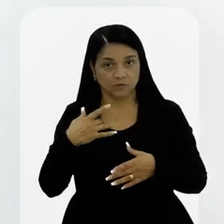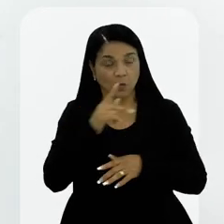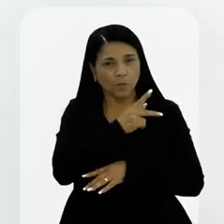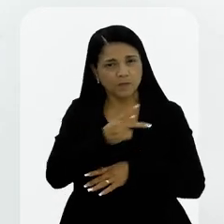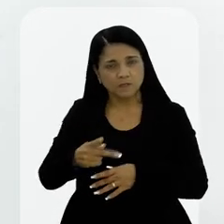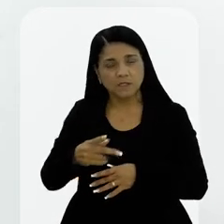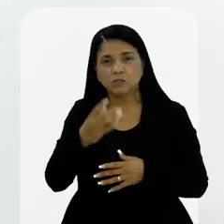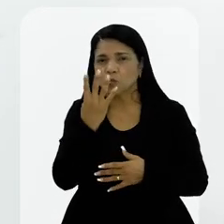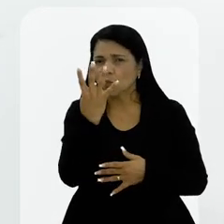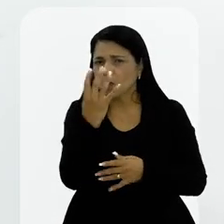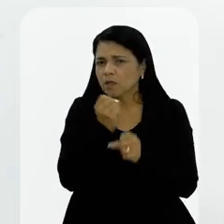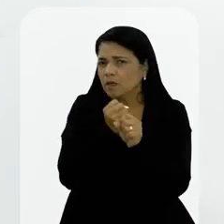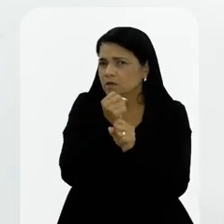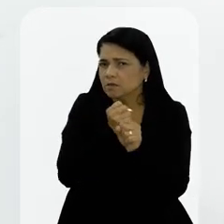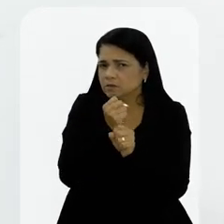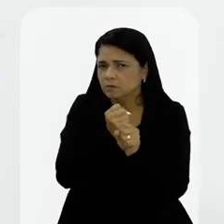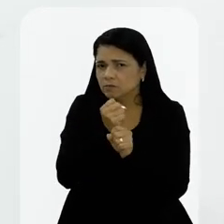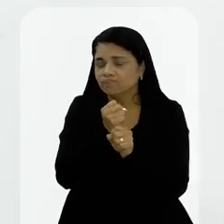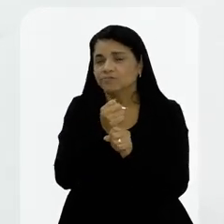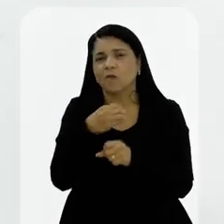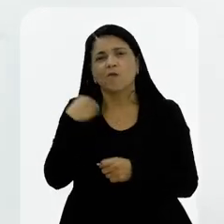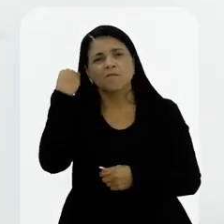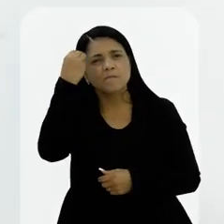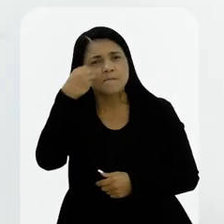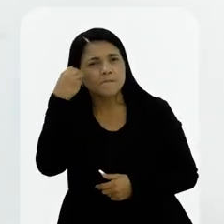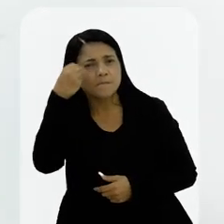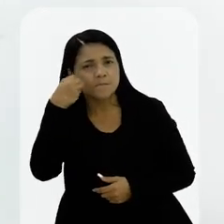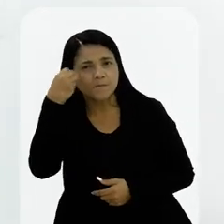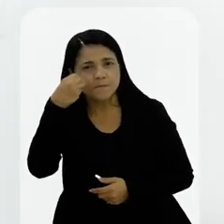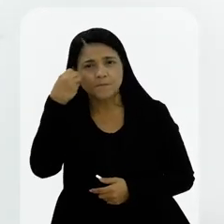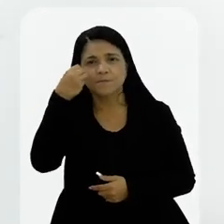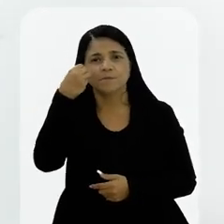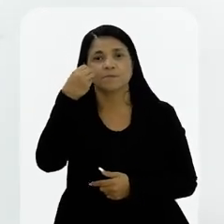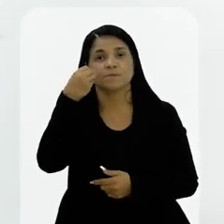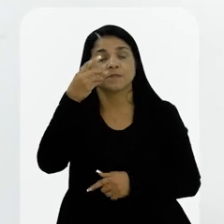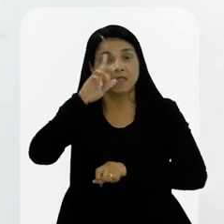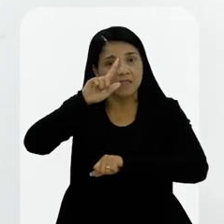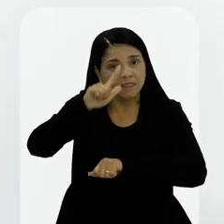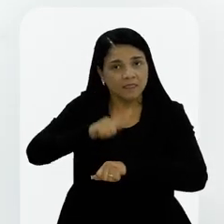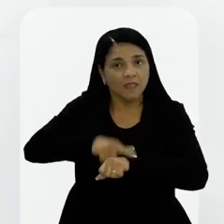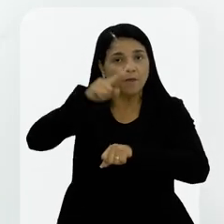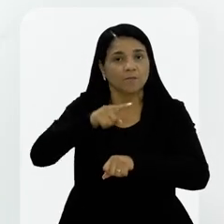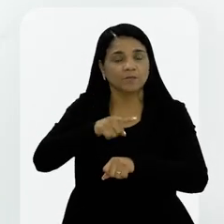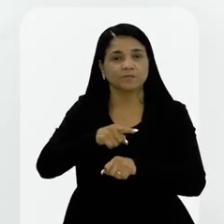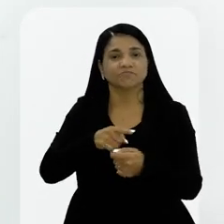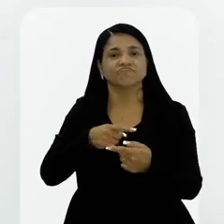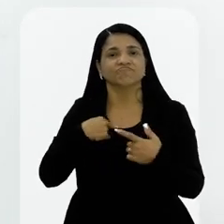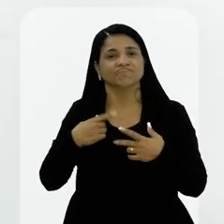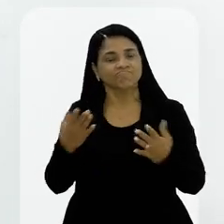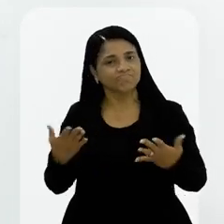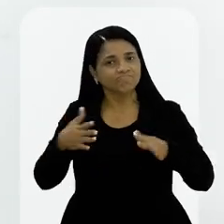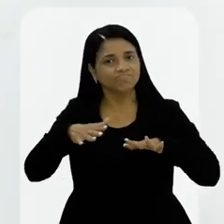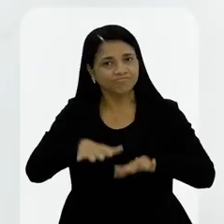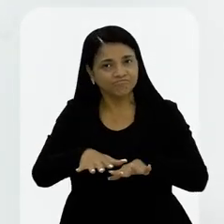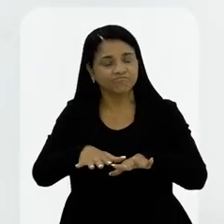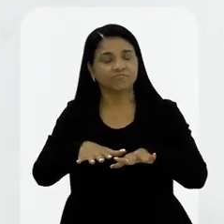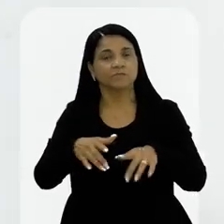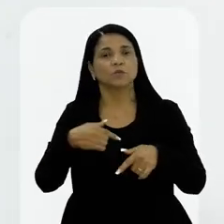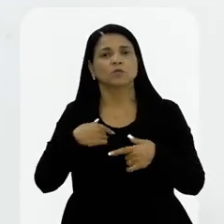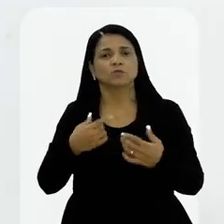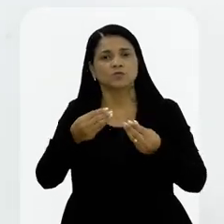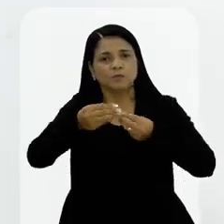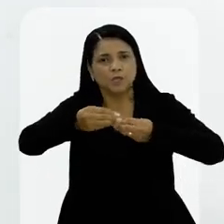como presidente por quatro anos, portanto, vivenciei, em tempo real e de forma integral,